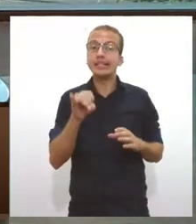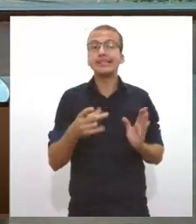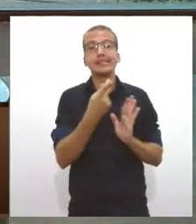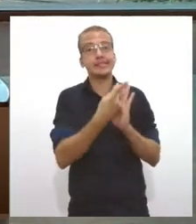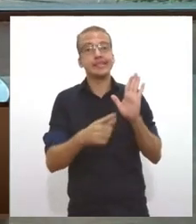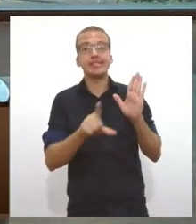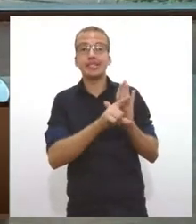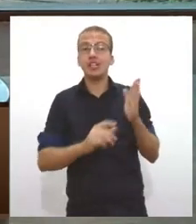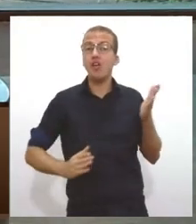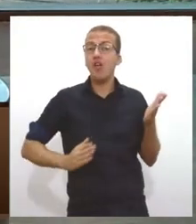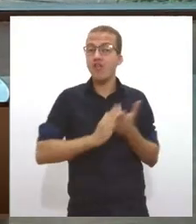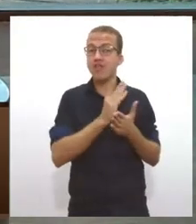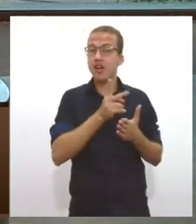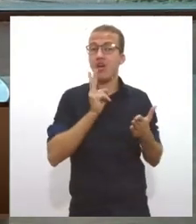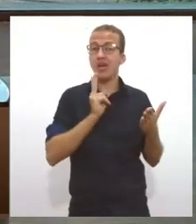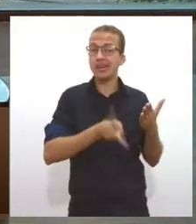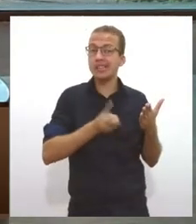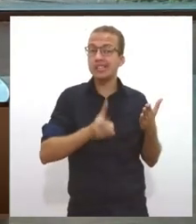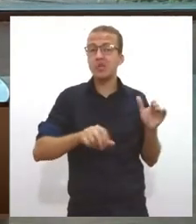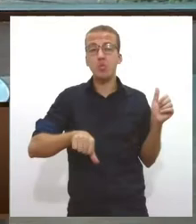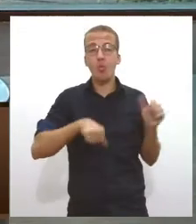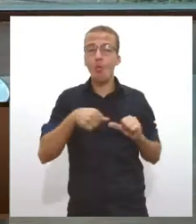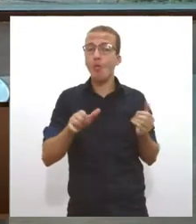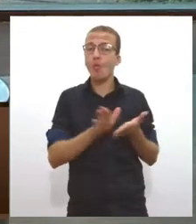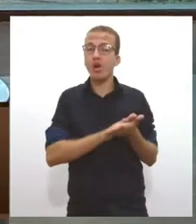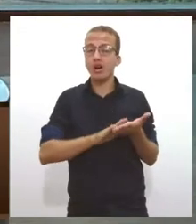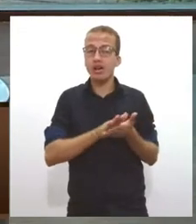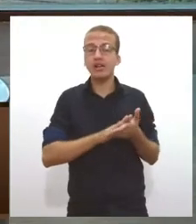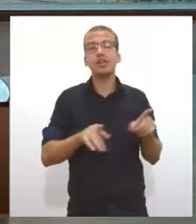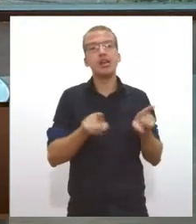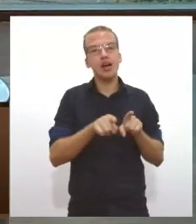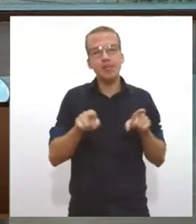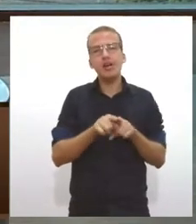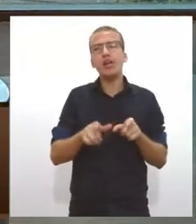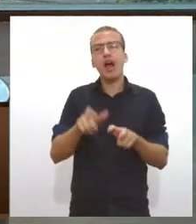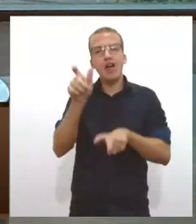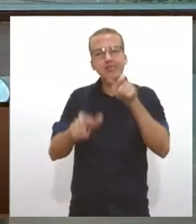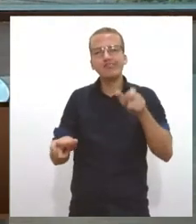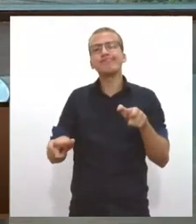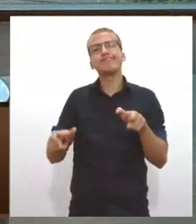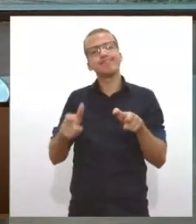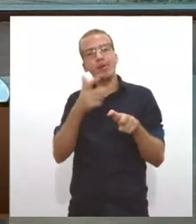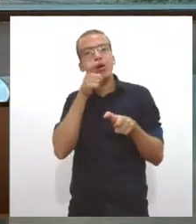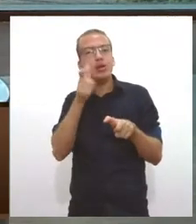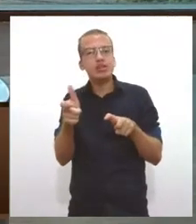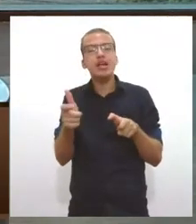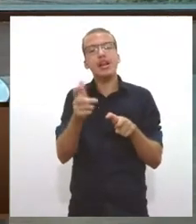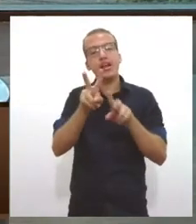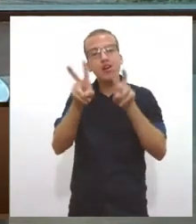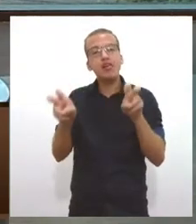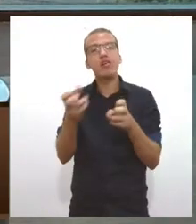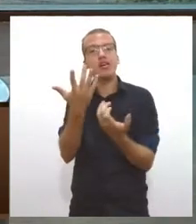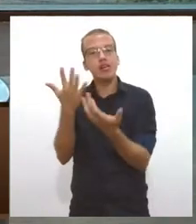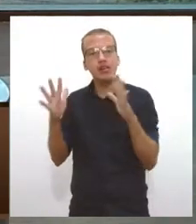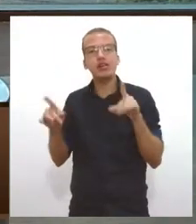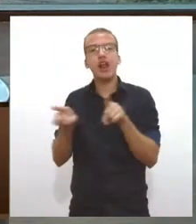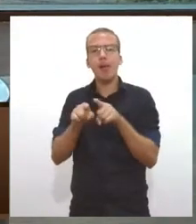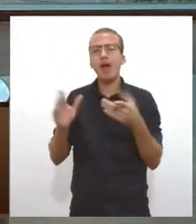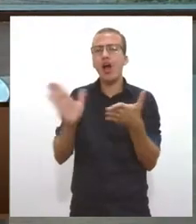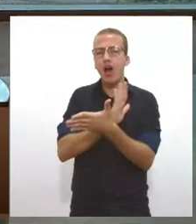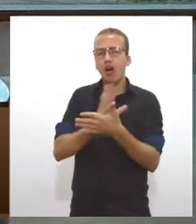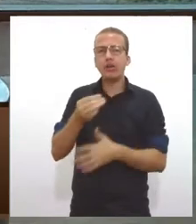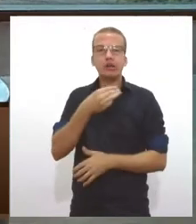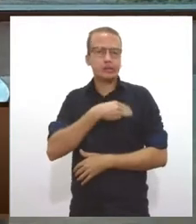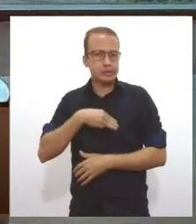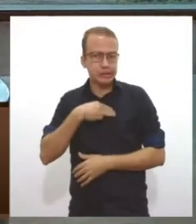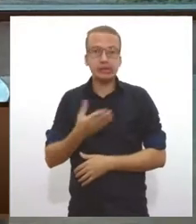está, alguns ambientalistas, inclusive alguns ex-ministros do meio ambiente, já fizeram inclusive uma carta aberta, criticando alguns